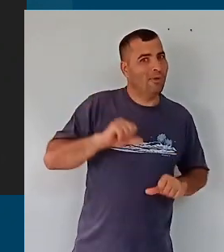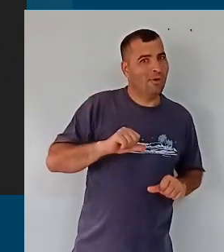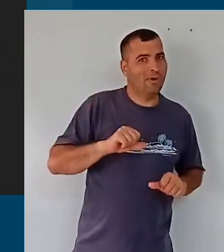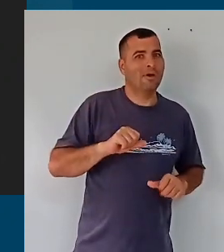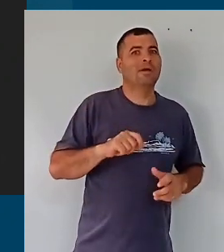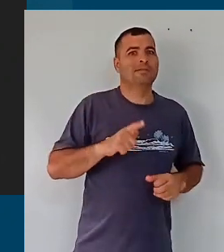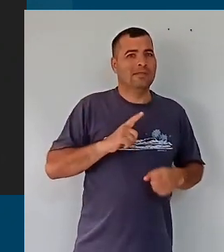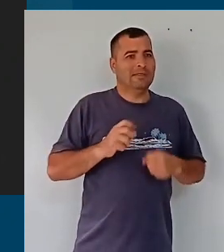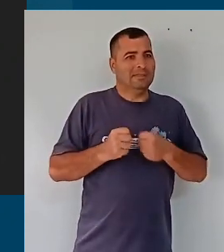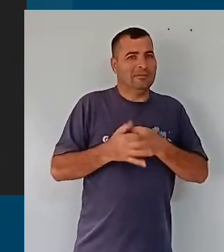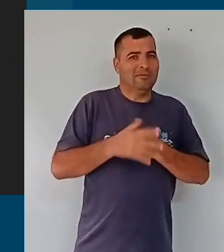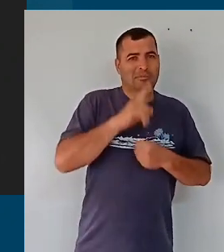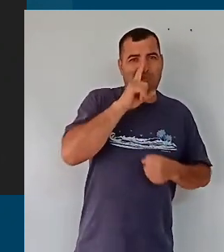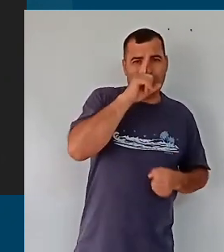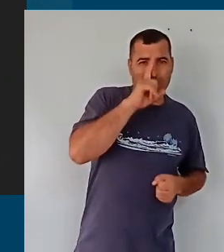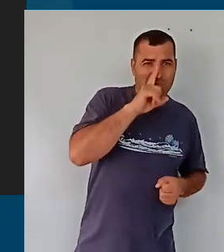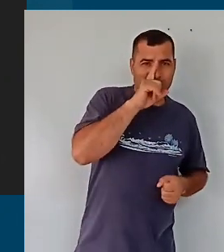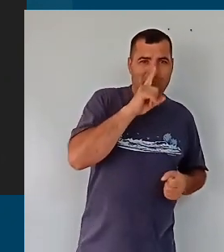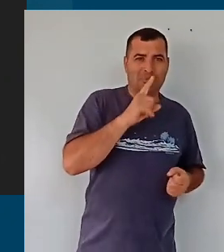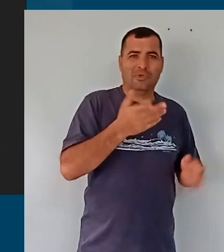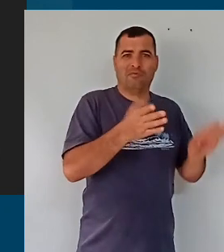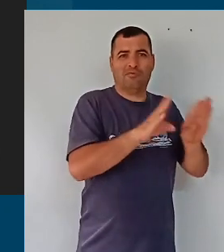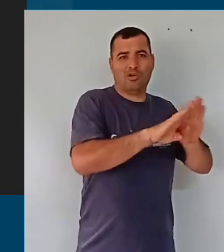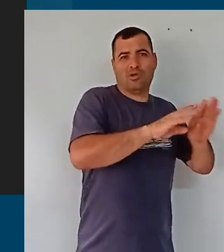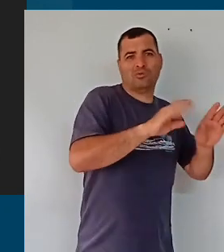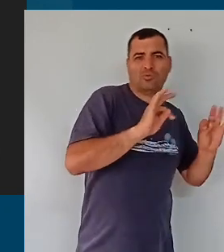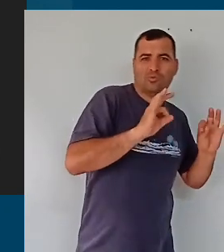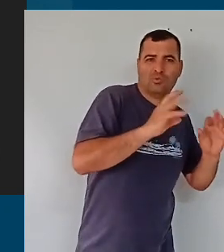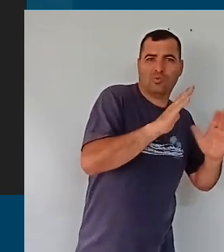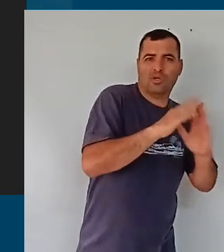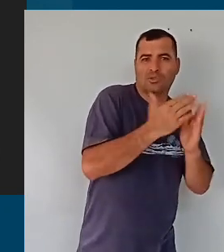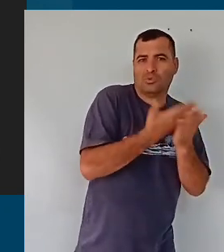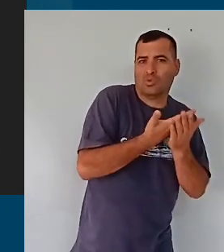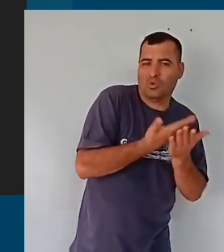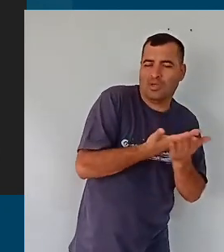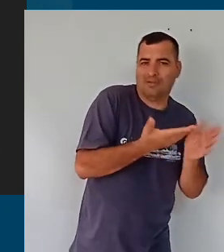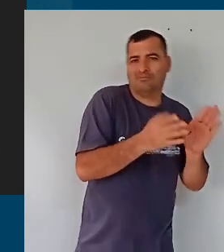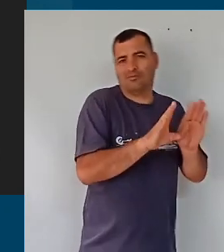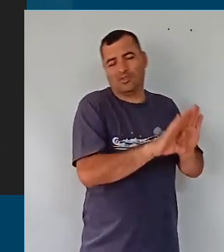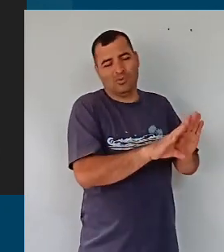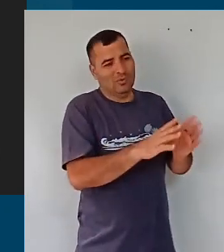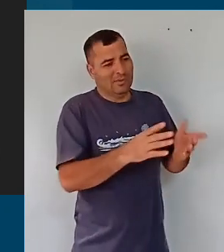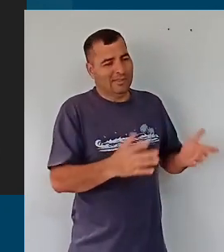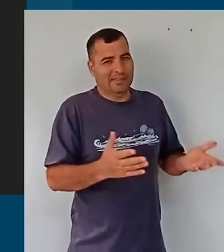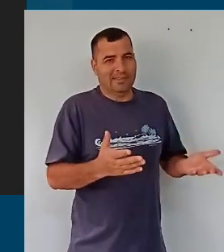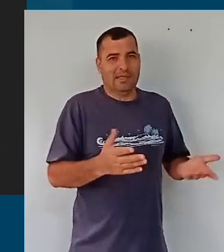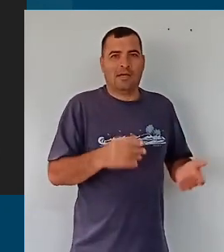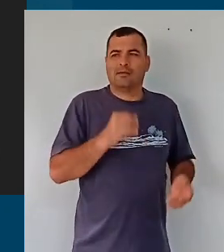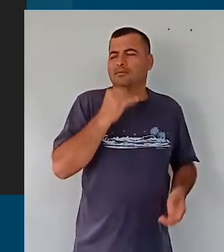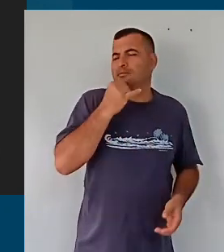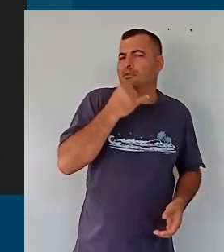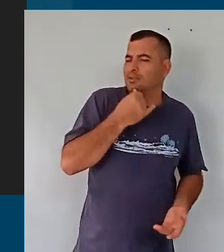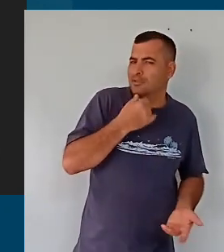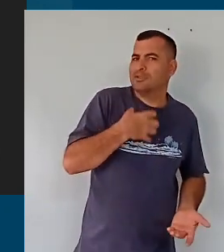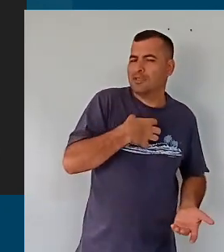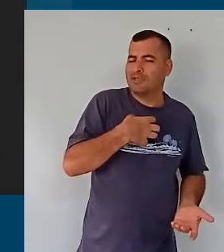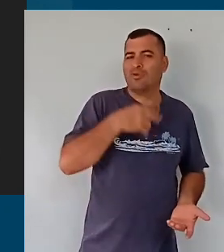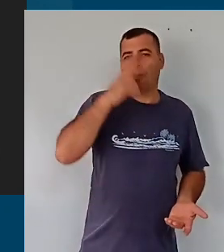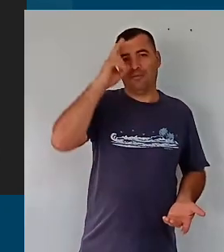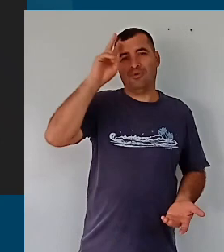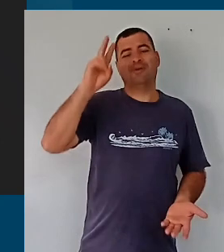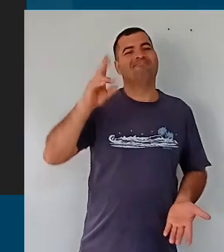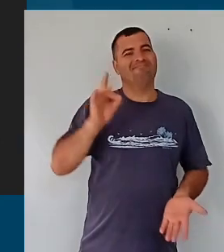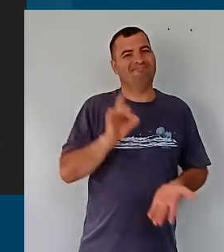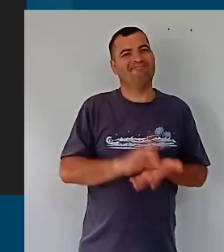contaminação, escolas fechadas, tudo aquilo que vocês... Só de lembrar, a gente já sente uma tristeza, né, gente?